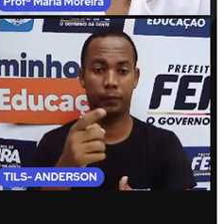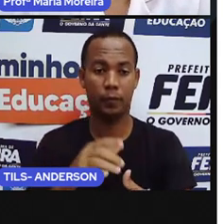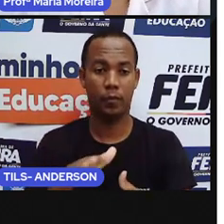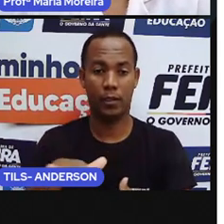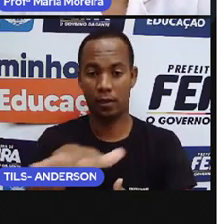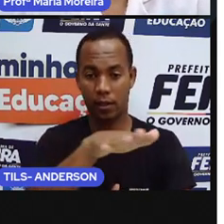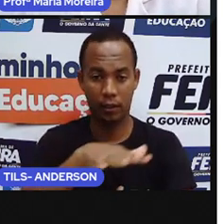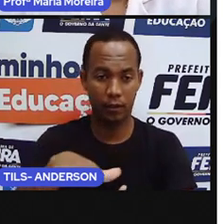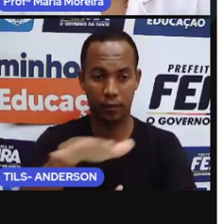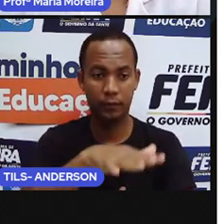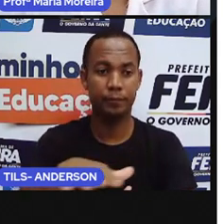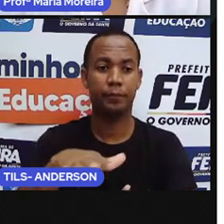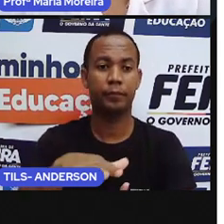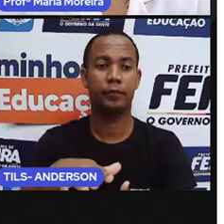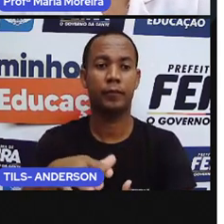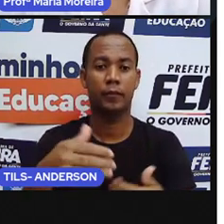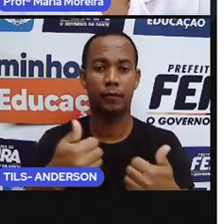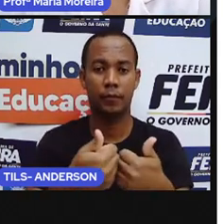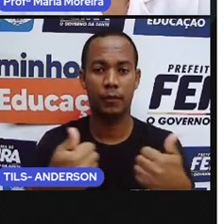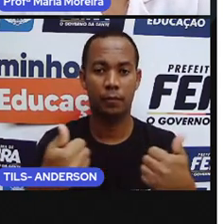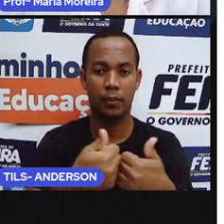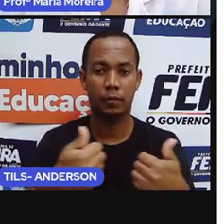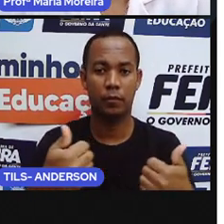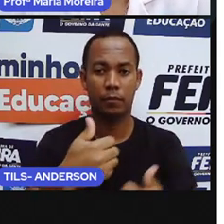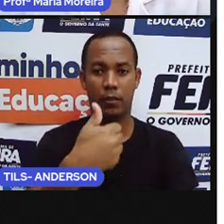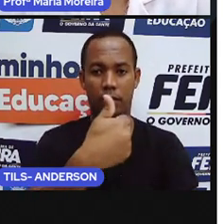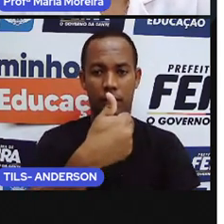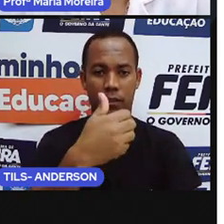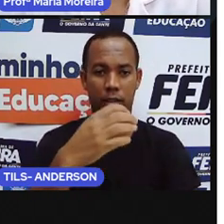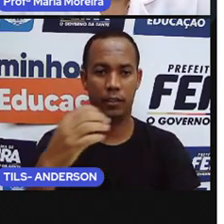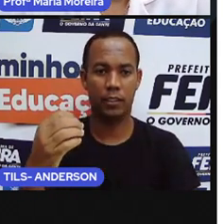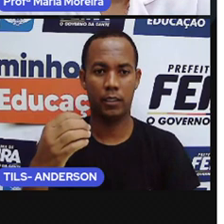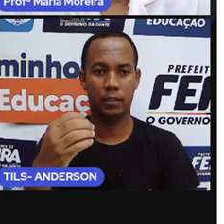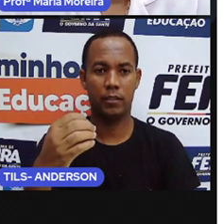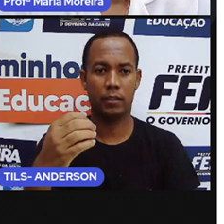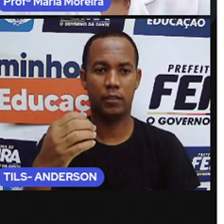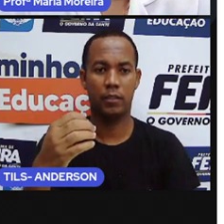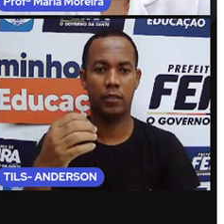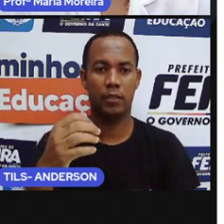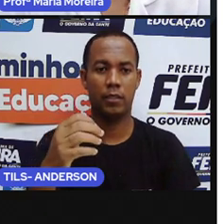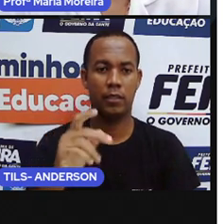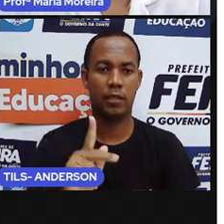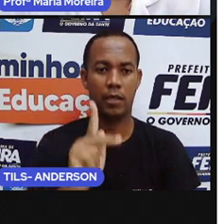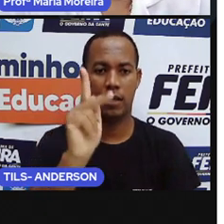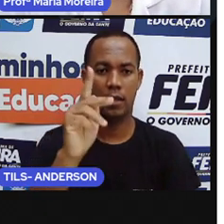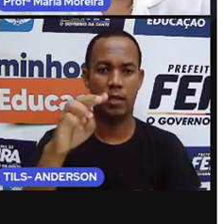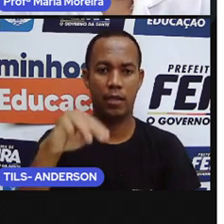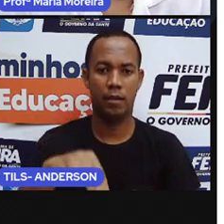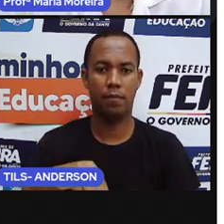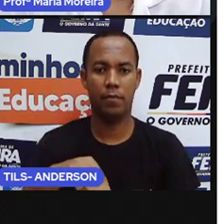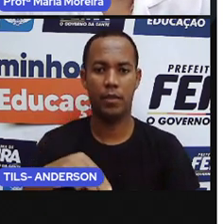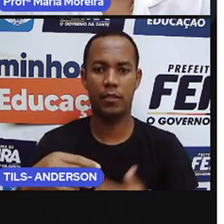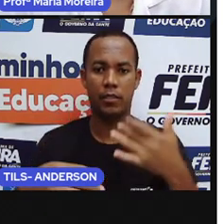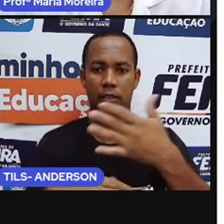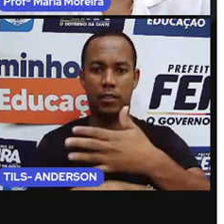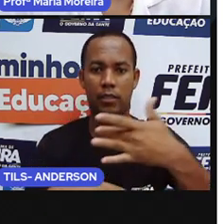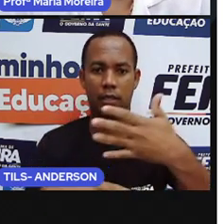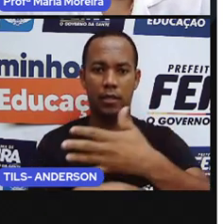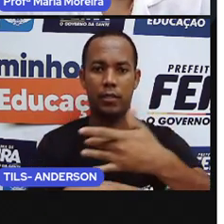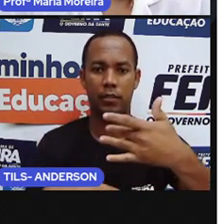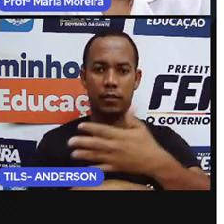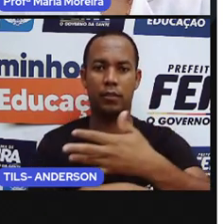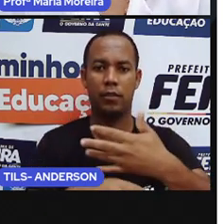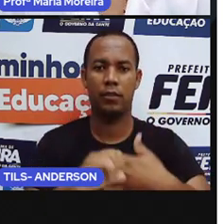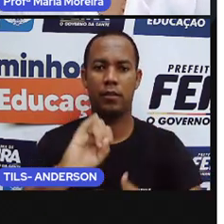área situa-se a 10 quilômetros ao norte da cidade de Lheiros. E se estende da costa marítima da Vila de